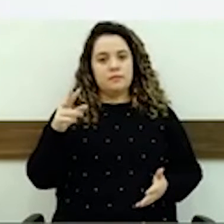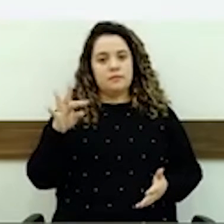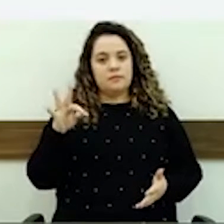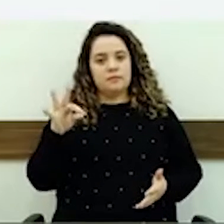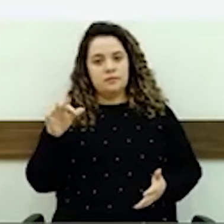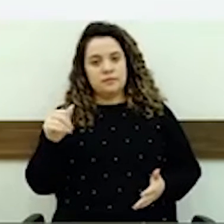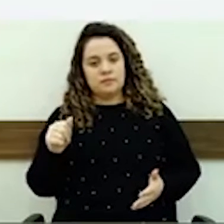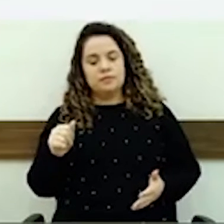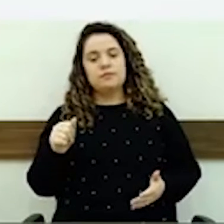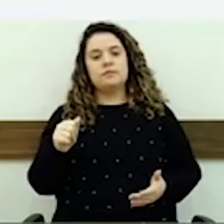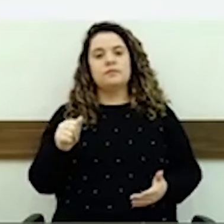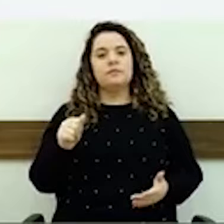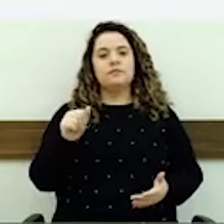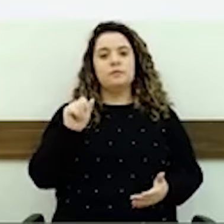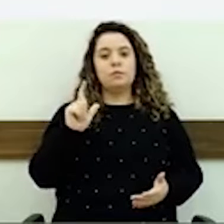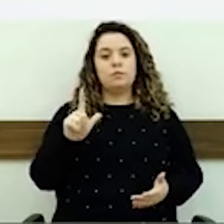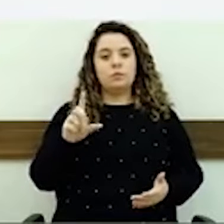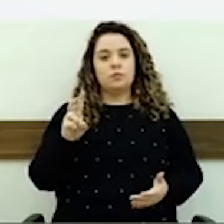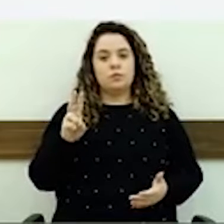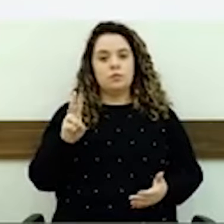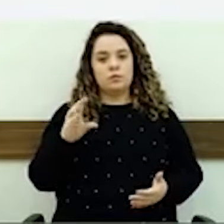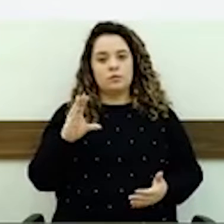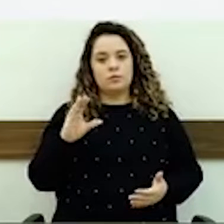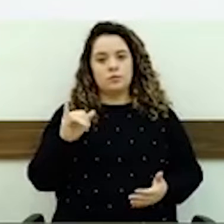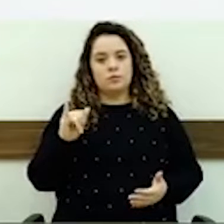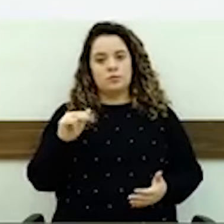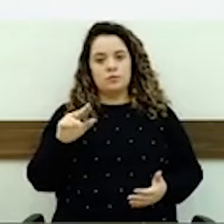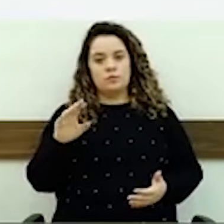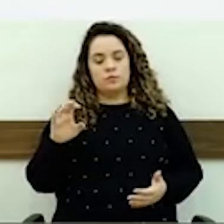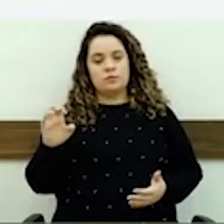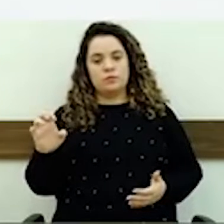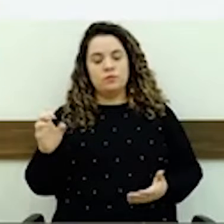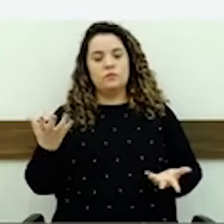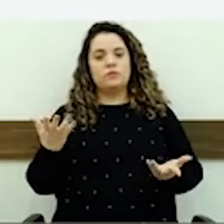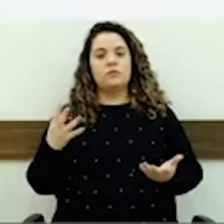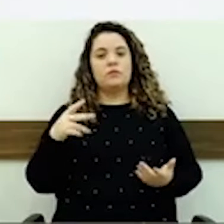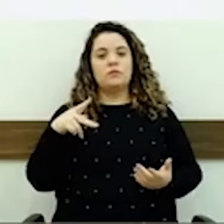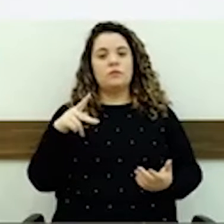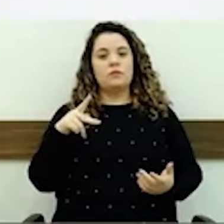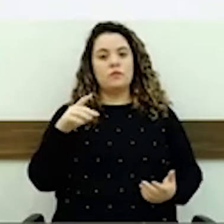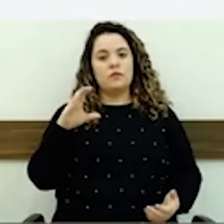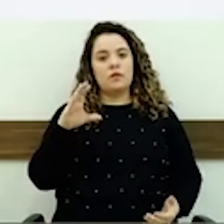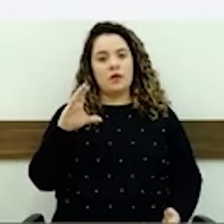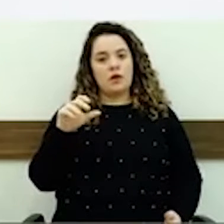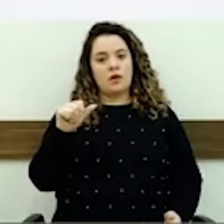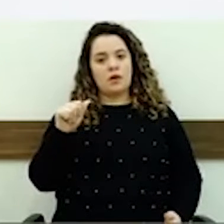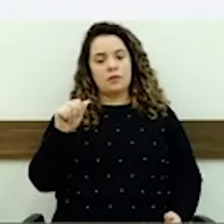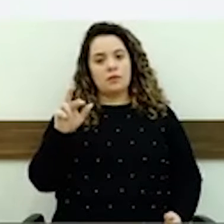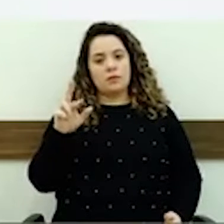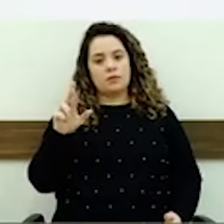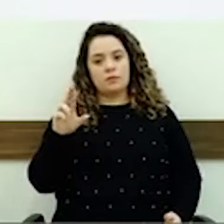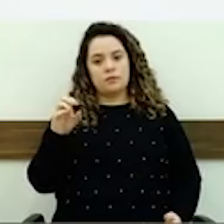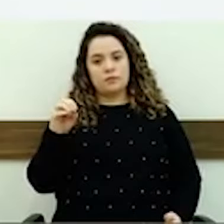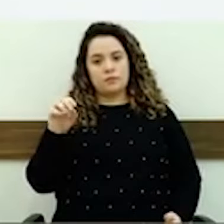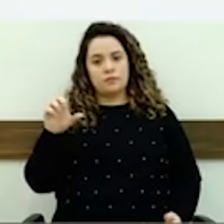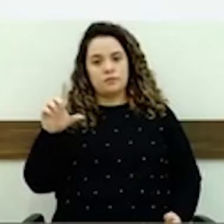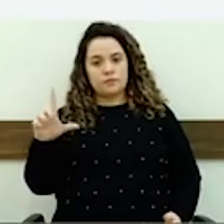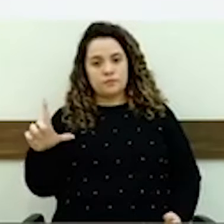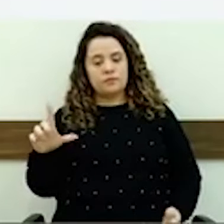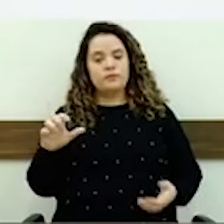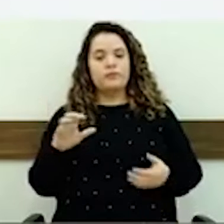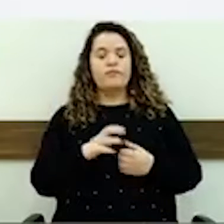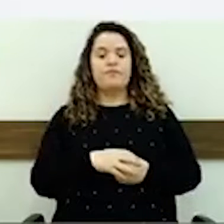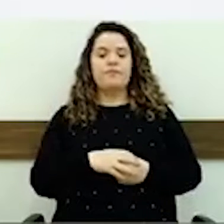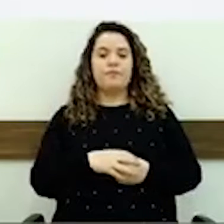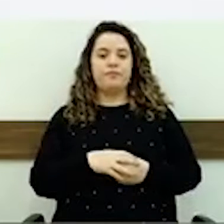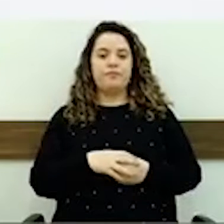Luciane Weber, obrigado pela vinda, a Carol, que é uma amiga de infância, obrigado pela organização ter vindo hoje e pelo esclarecimento,